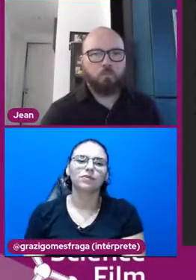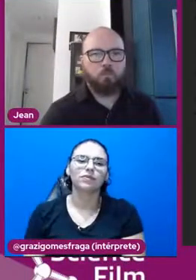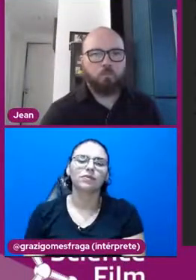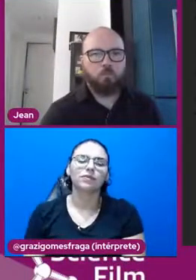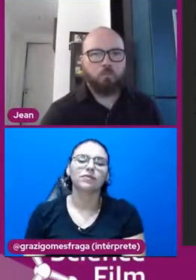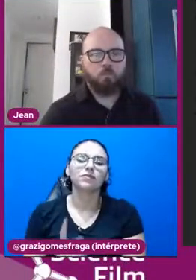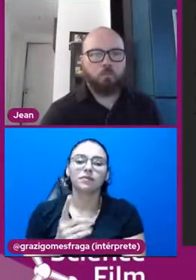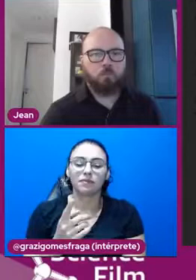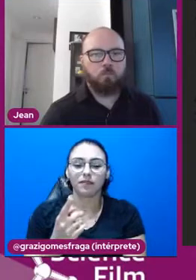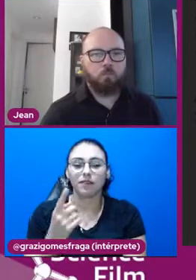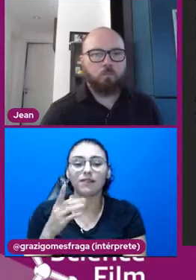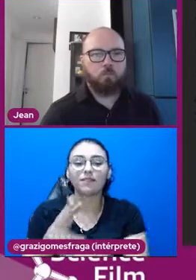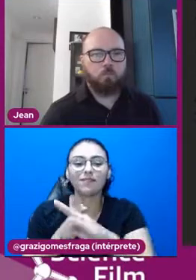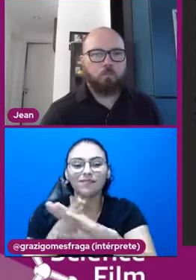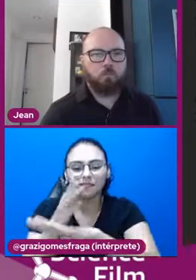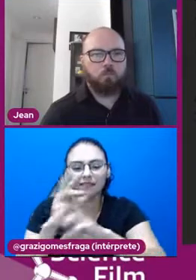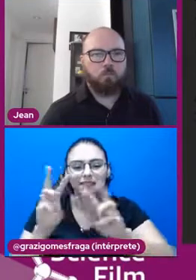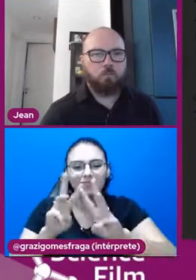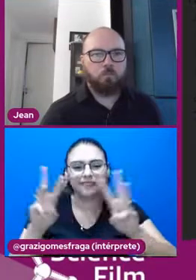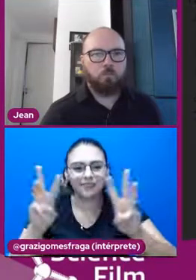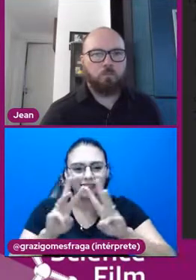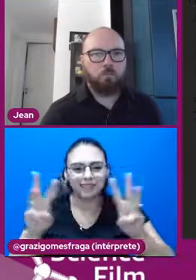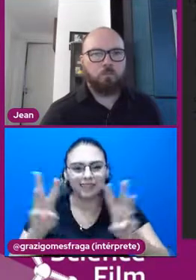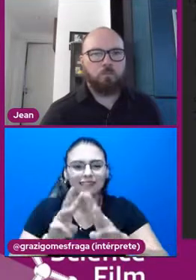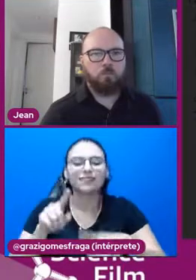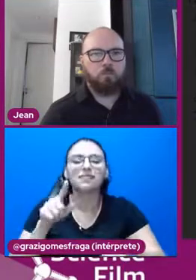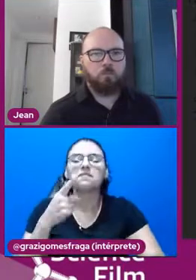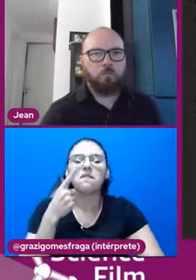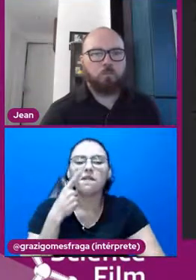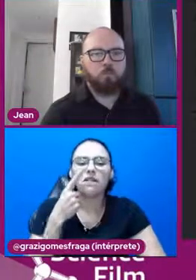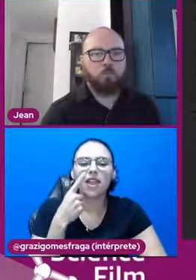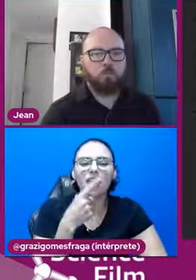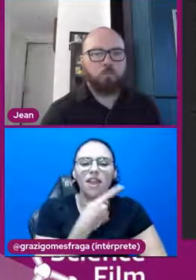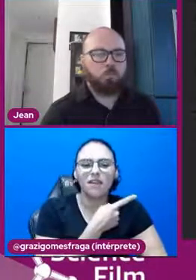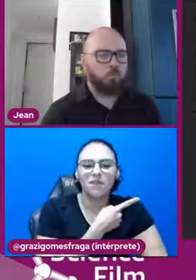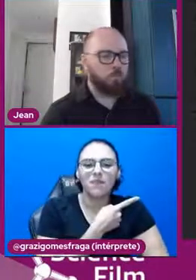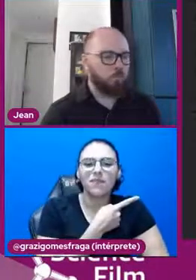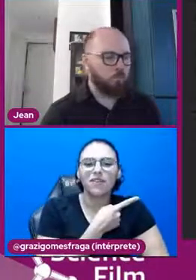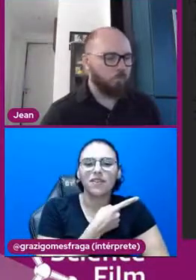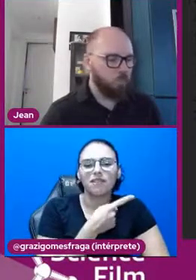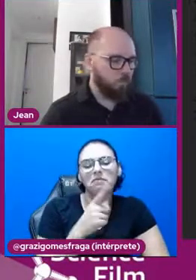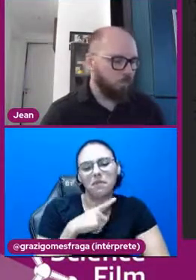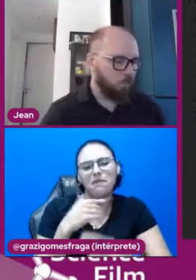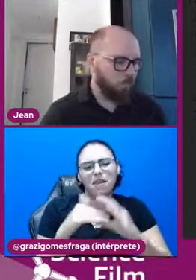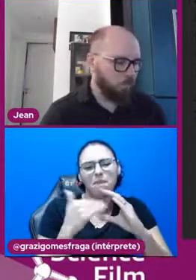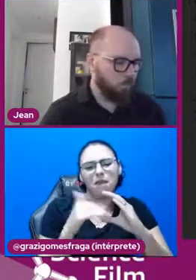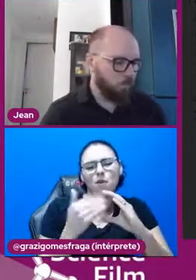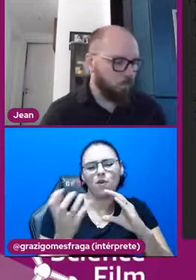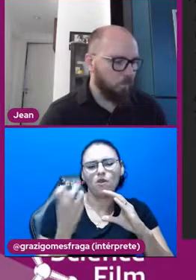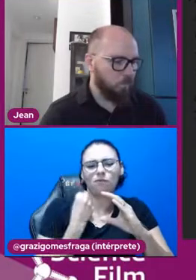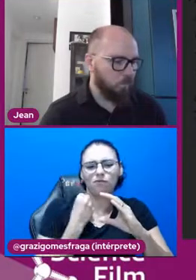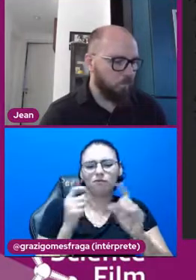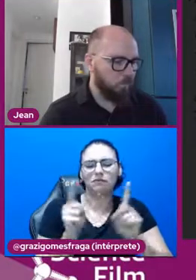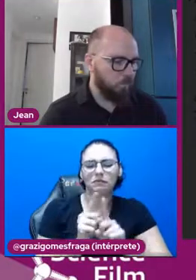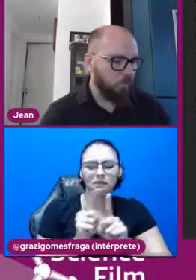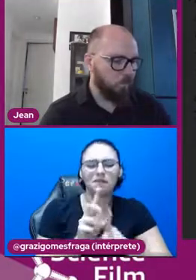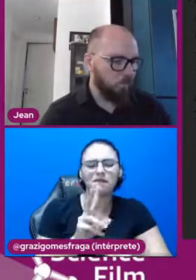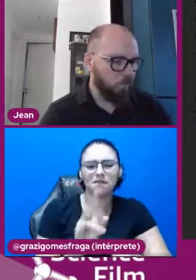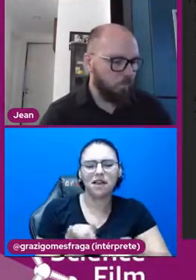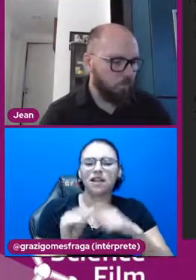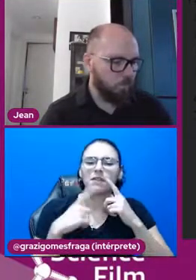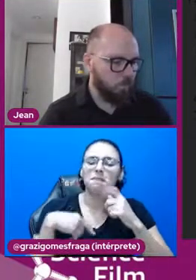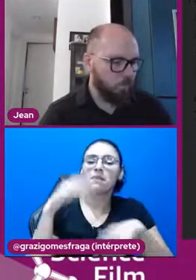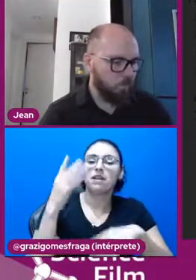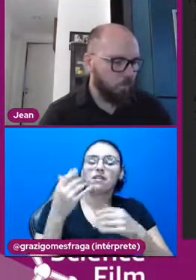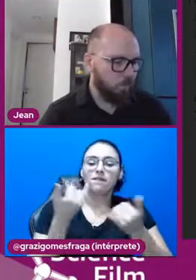Acessando o site do Science Film Festival, vocês vão... E também no e-mail que vocês vão receber após a inscrição, tem mais informações